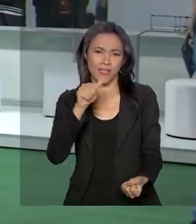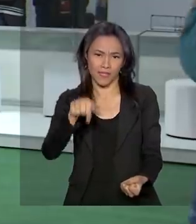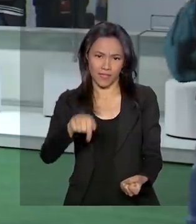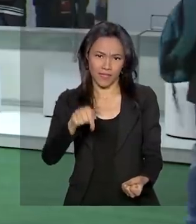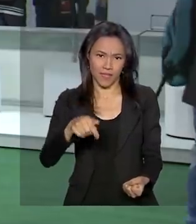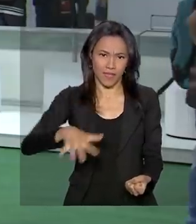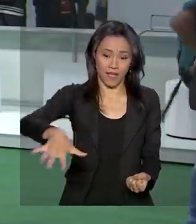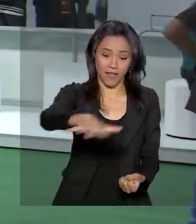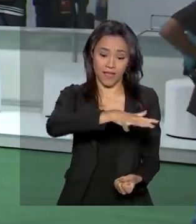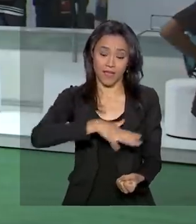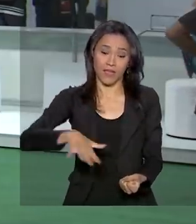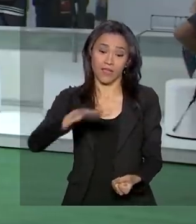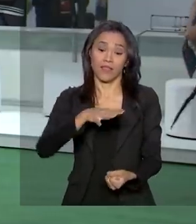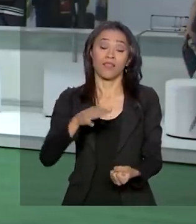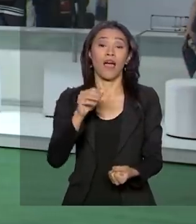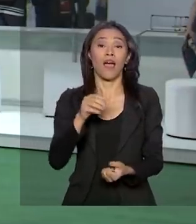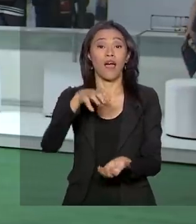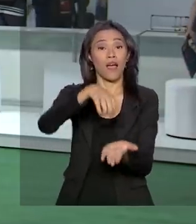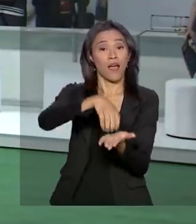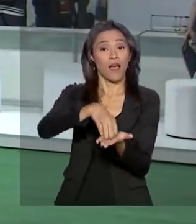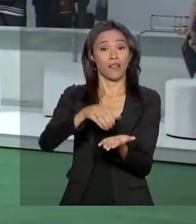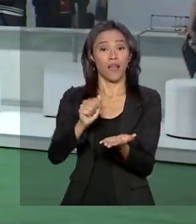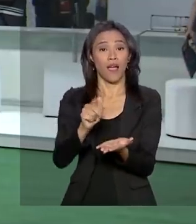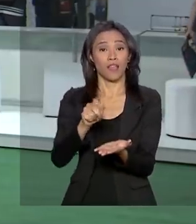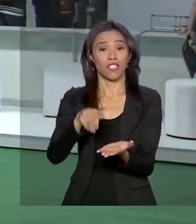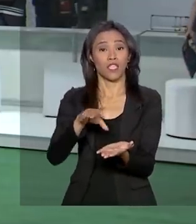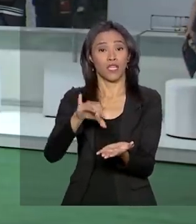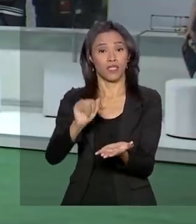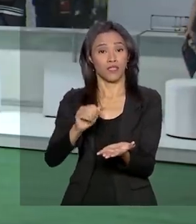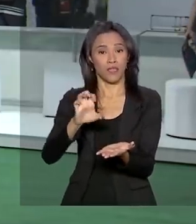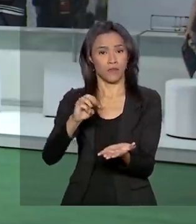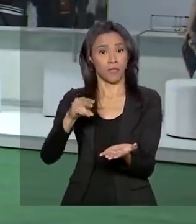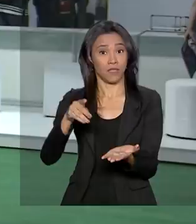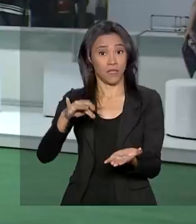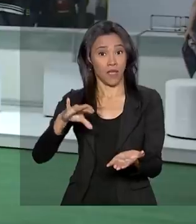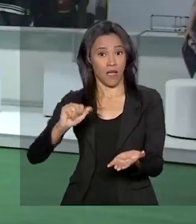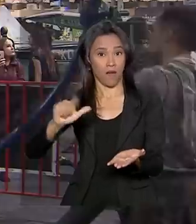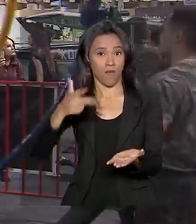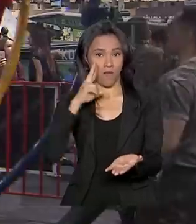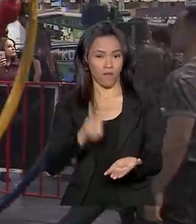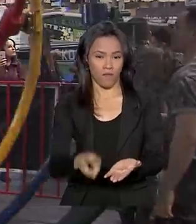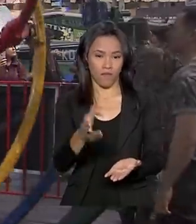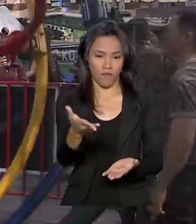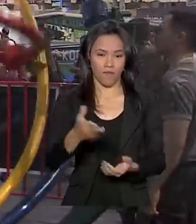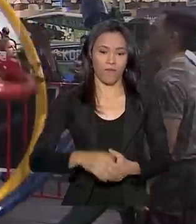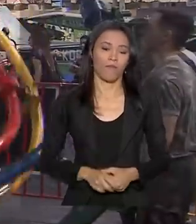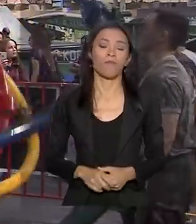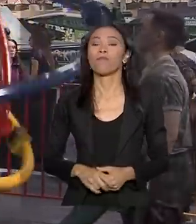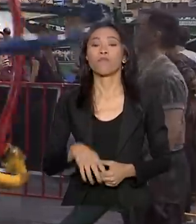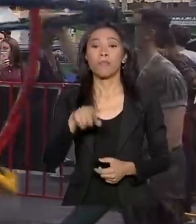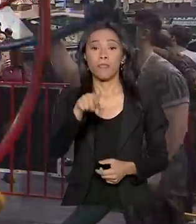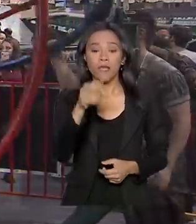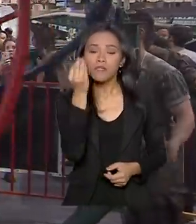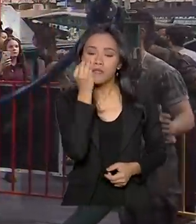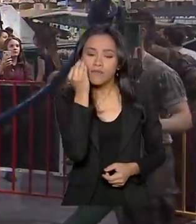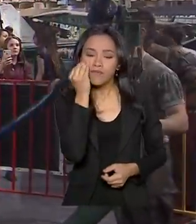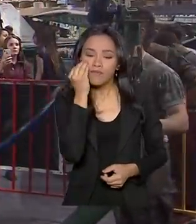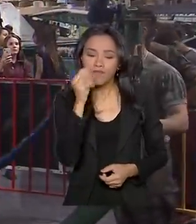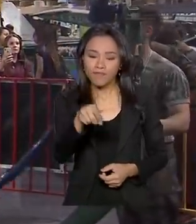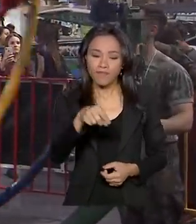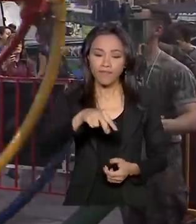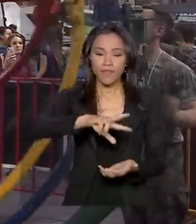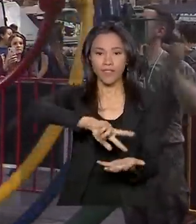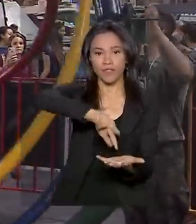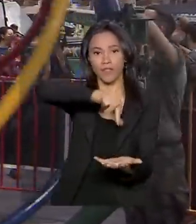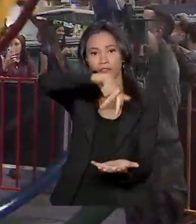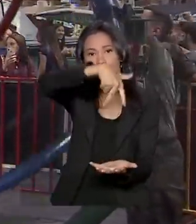Brasileira que completa 25 anos este ano. Vamos ver. No simulador antigravidade,